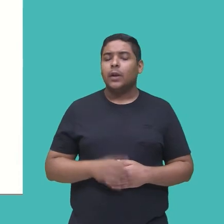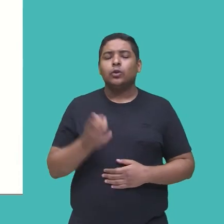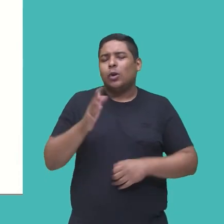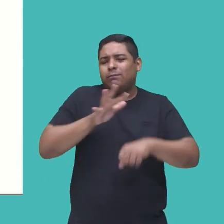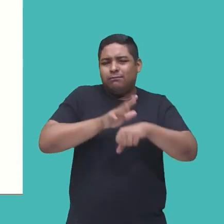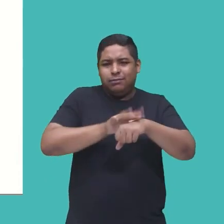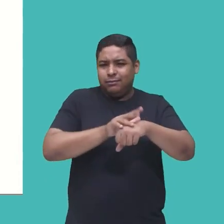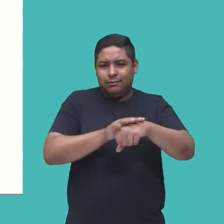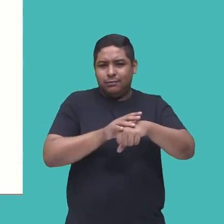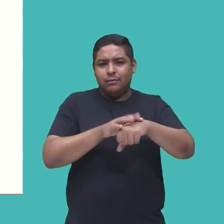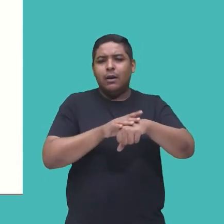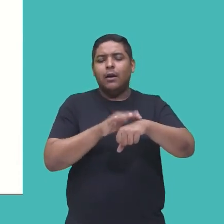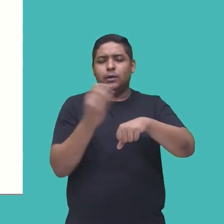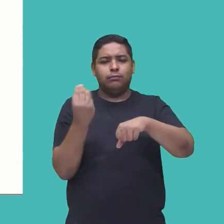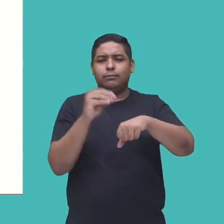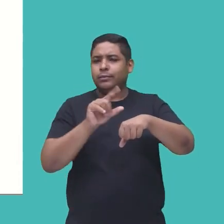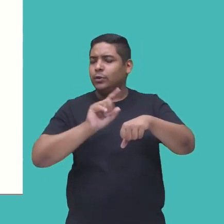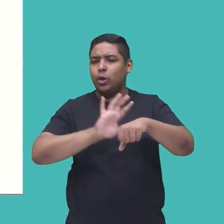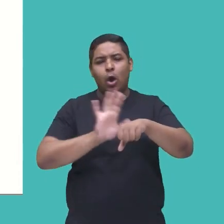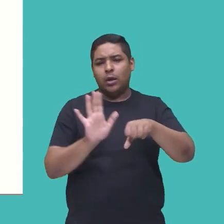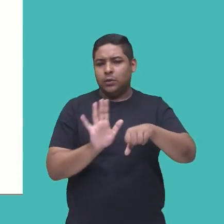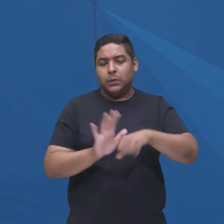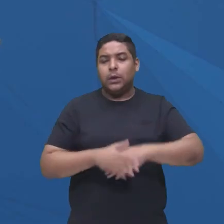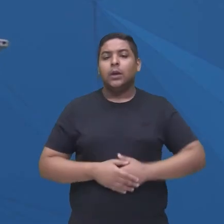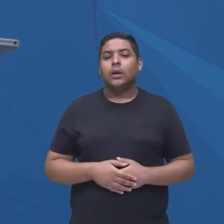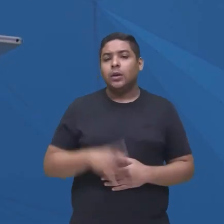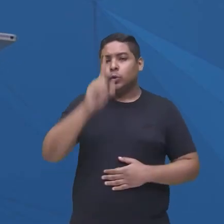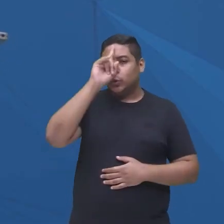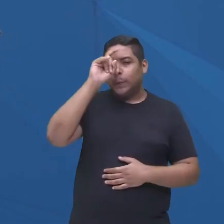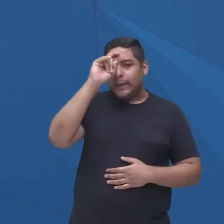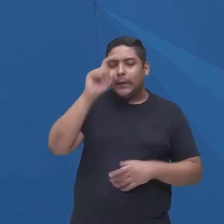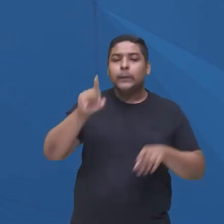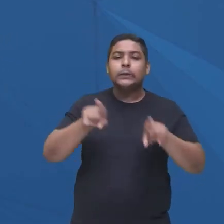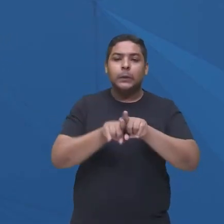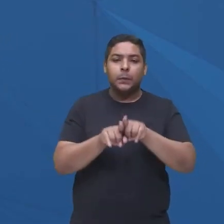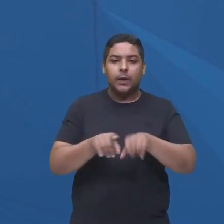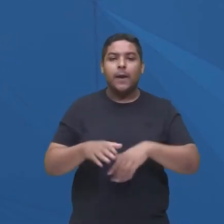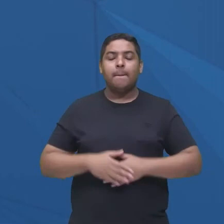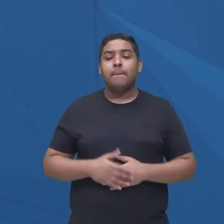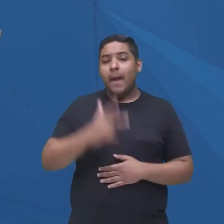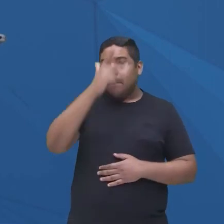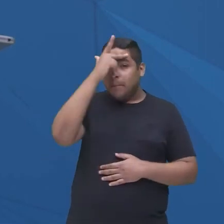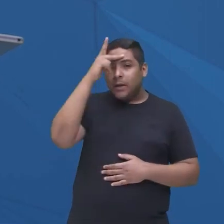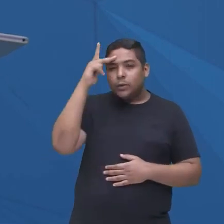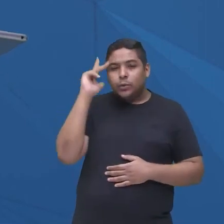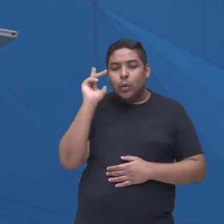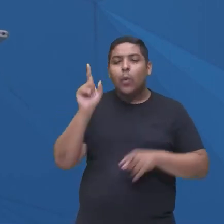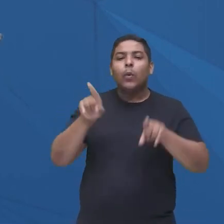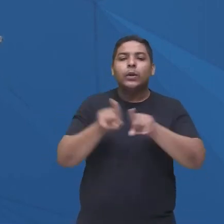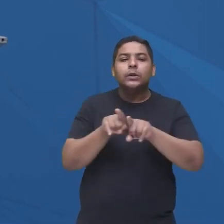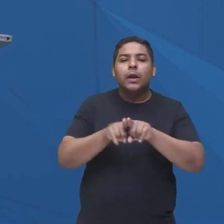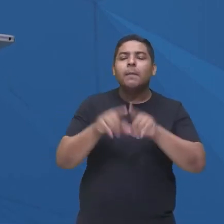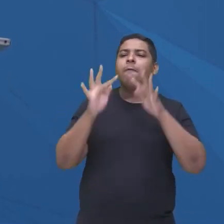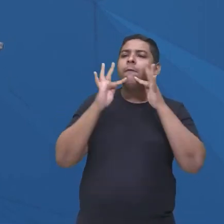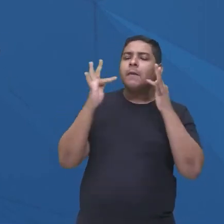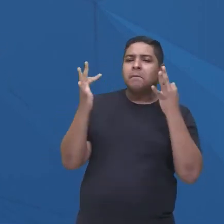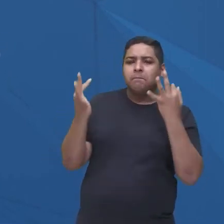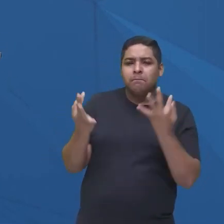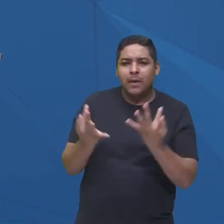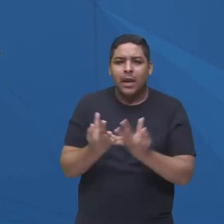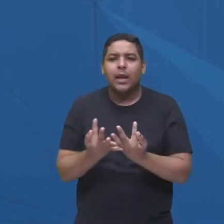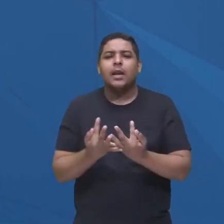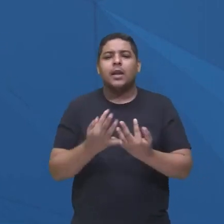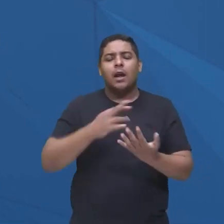tem um tema ali, um plano de fundo médico, hospital, mas traz também esse contexto da pessoa, né, e dali da família, entre outros